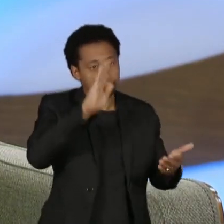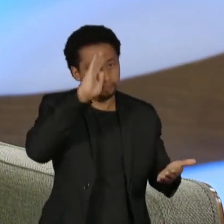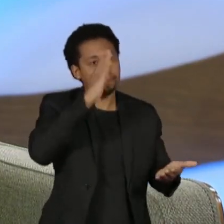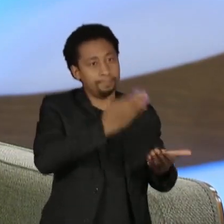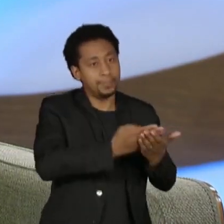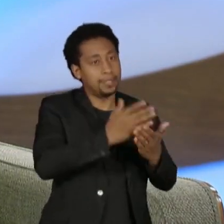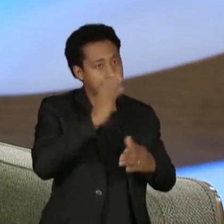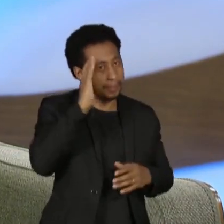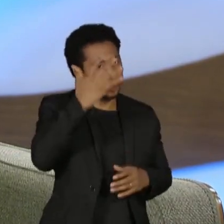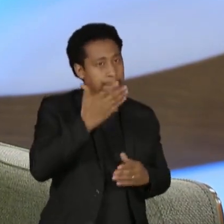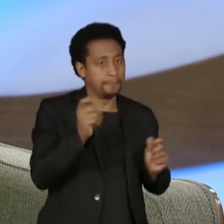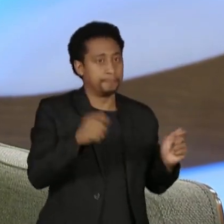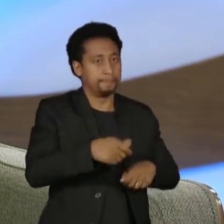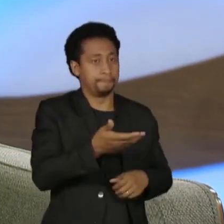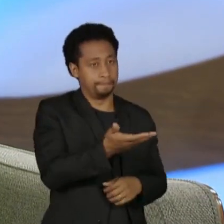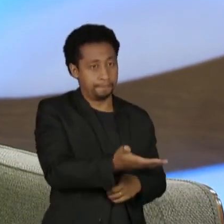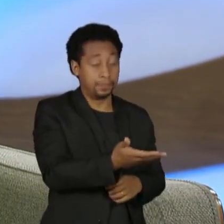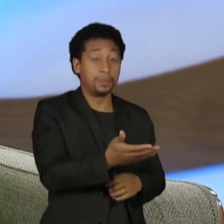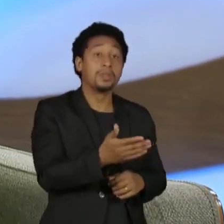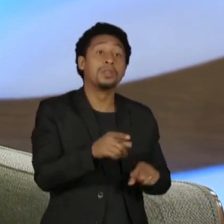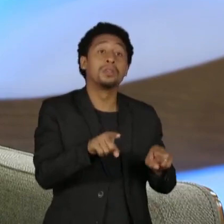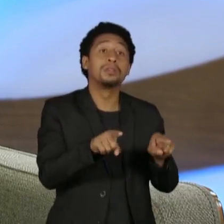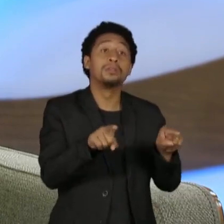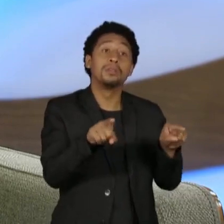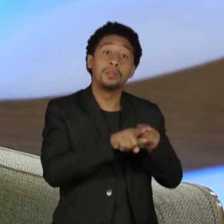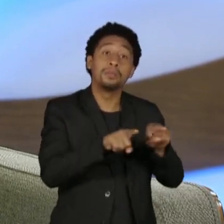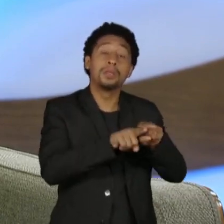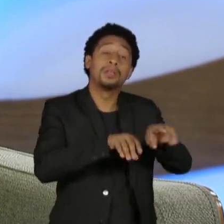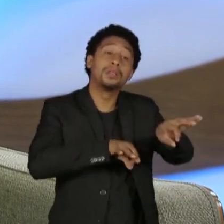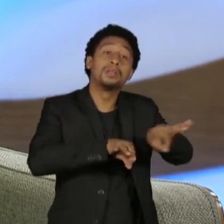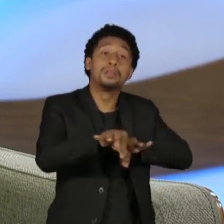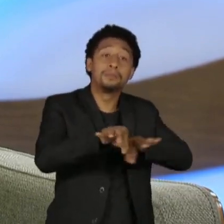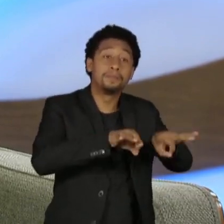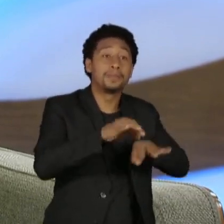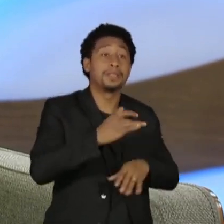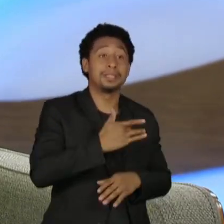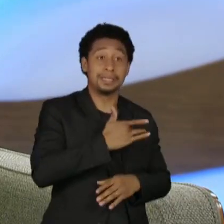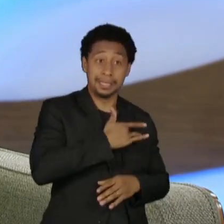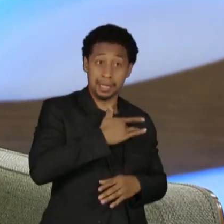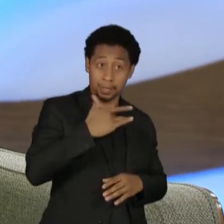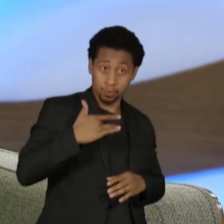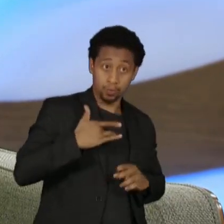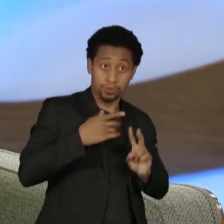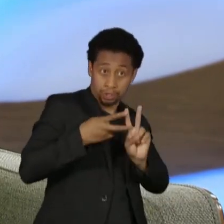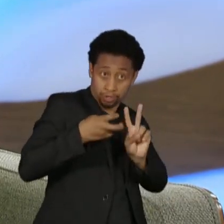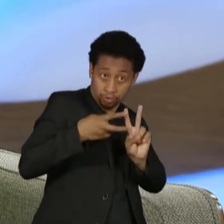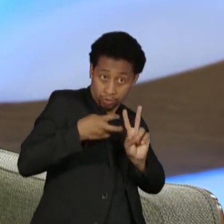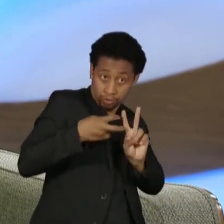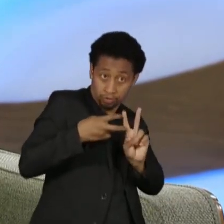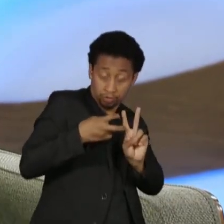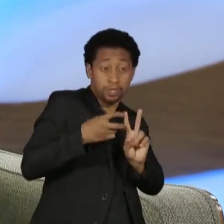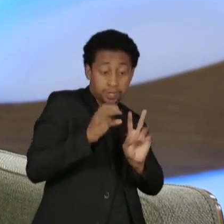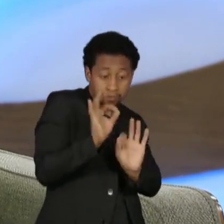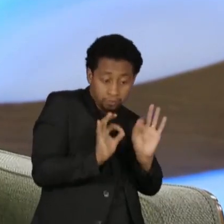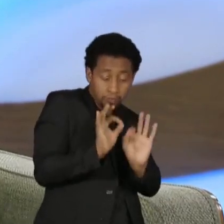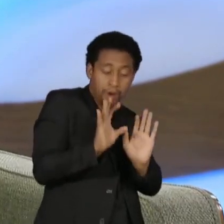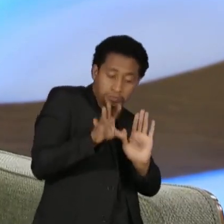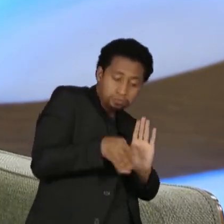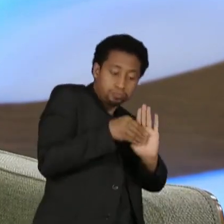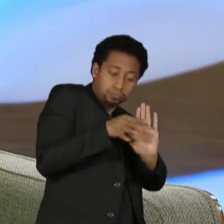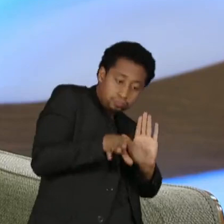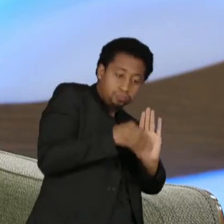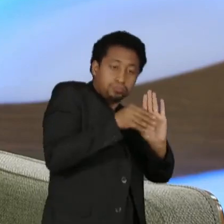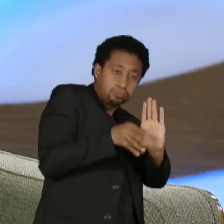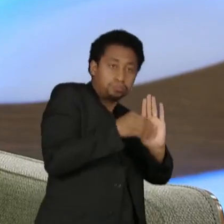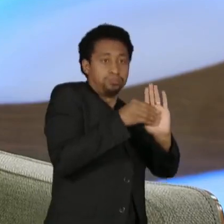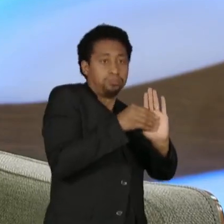desse grande desafio. E, ao mesmo tempo, nós estamos reestruturando a saúde indígena, que é um subsistema dentro do